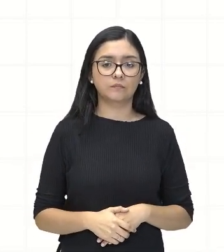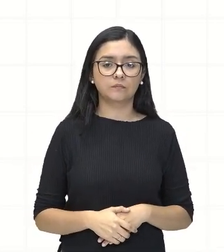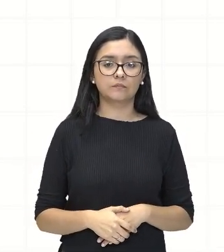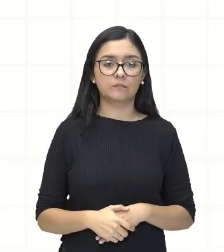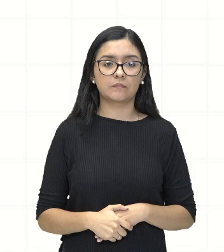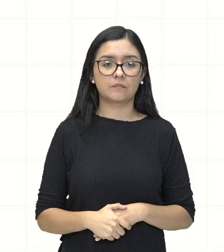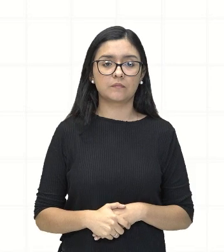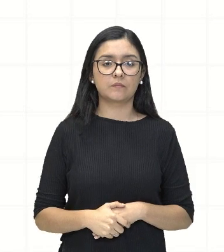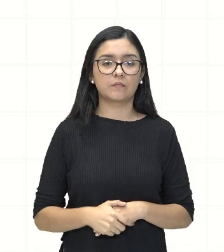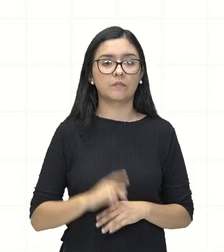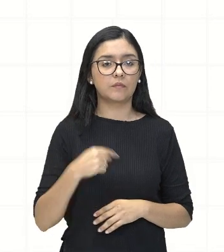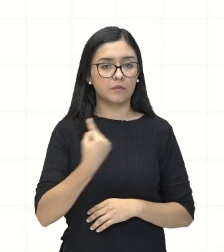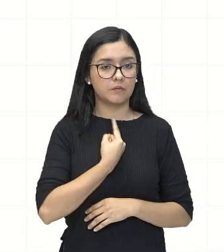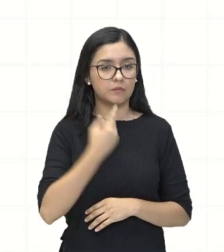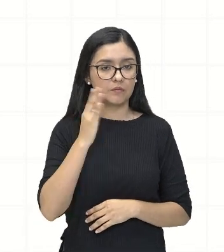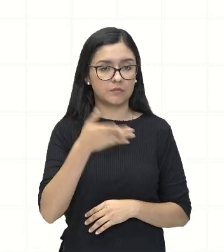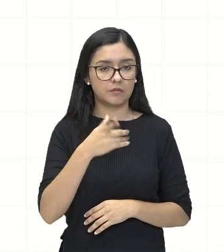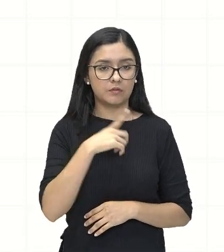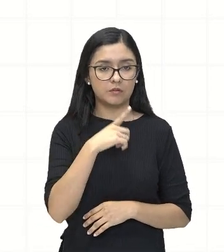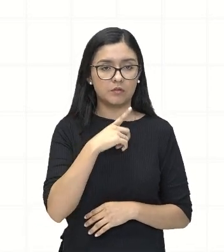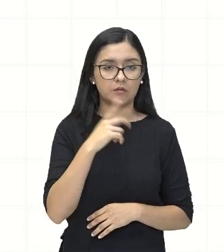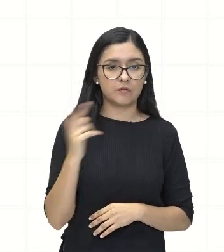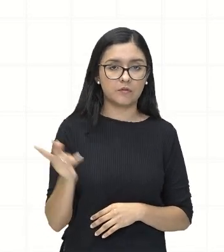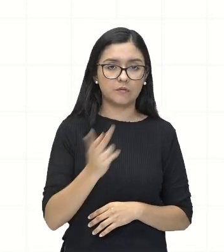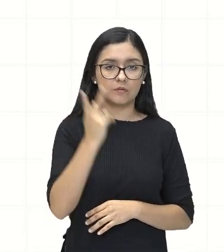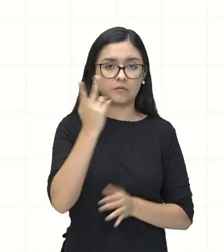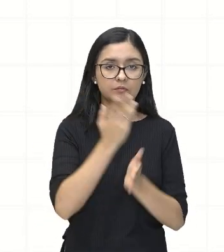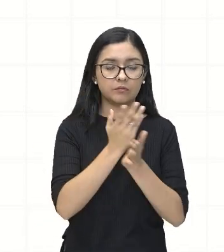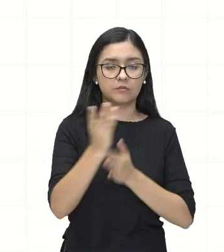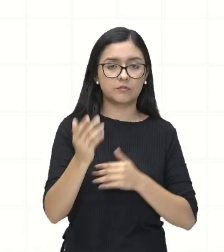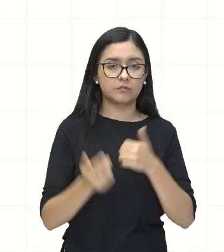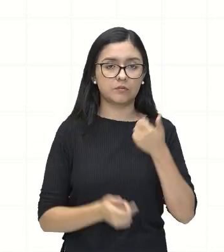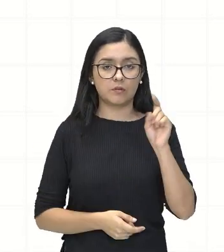Nós já temos uma equação, aqui é o valor inicial, né,